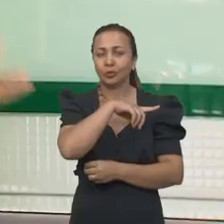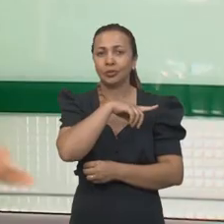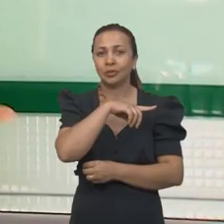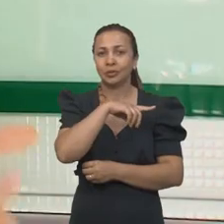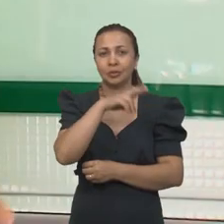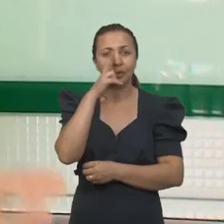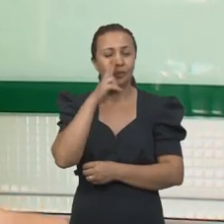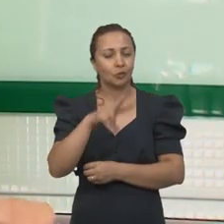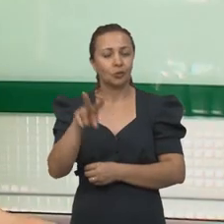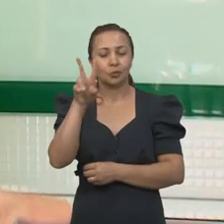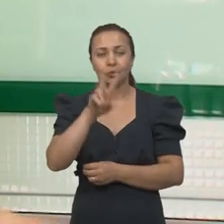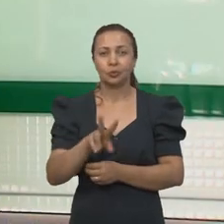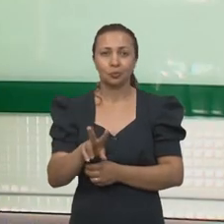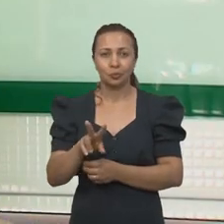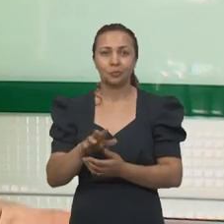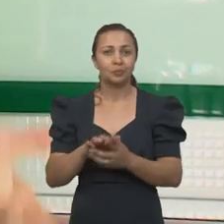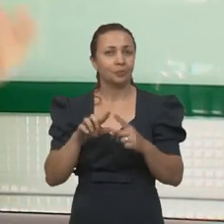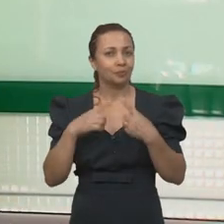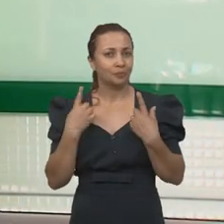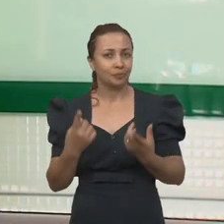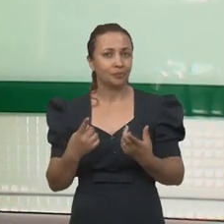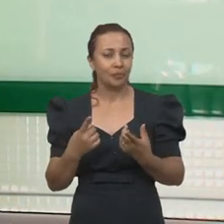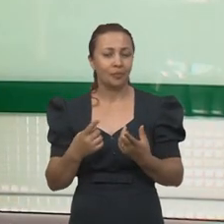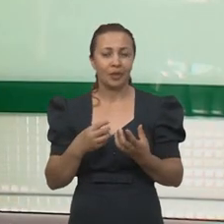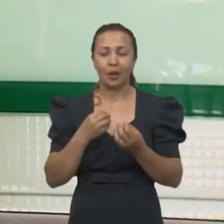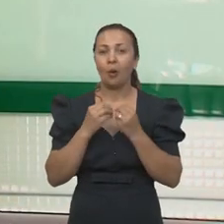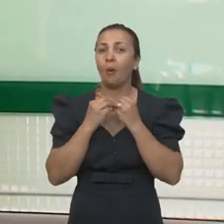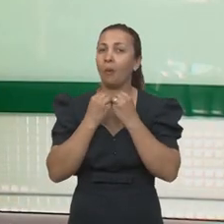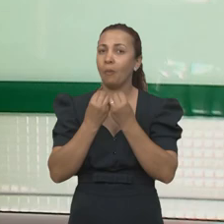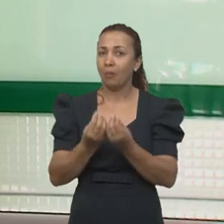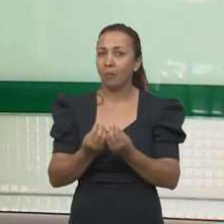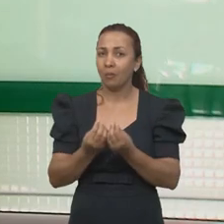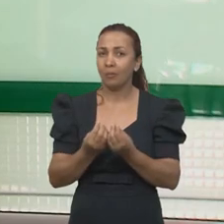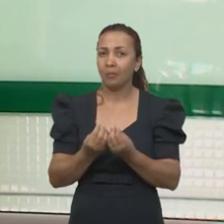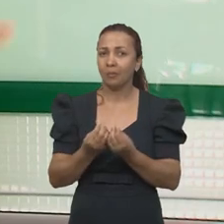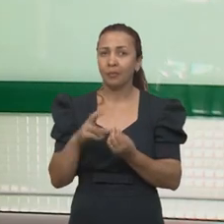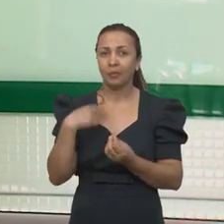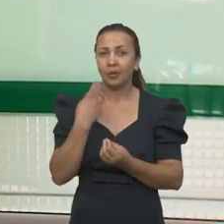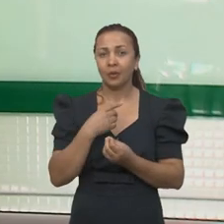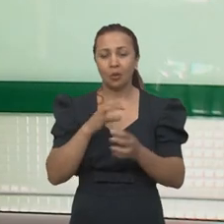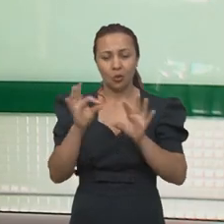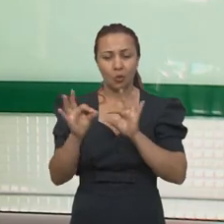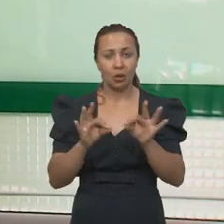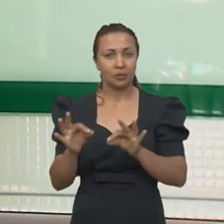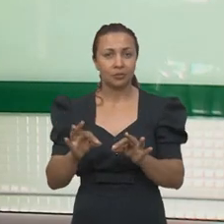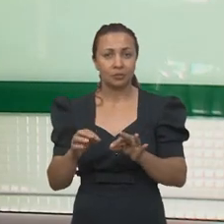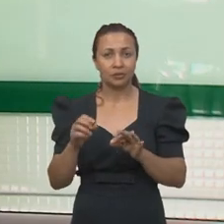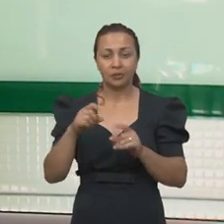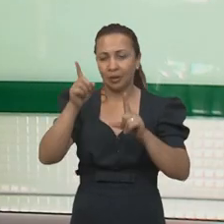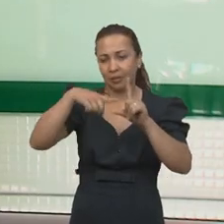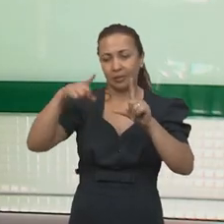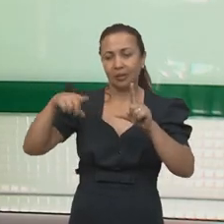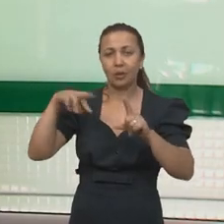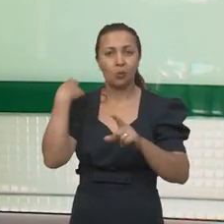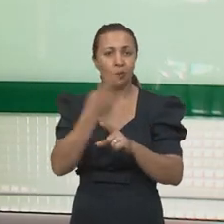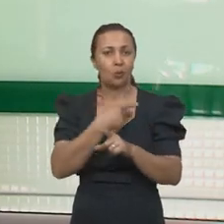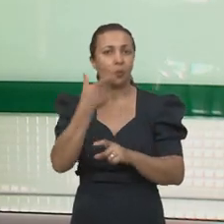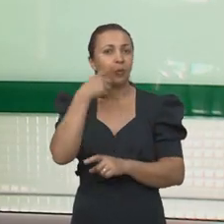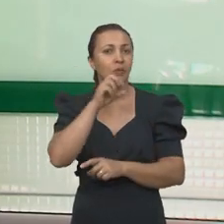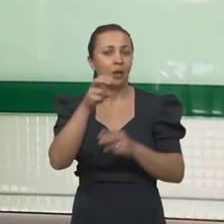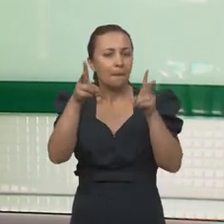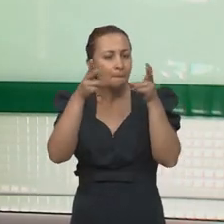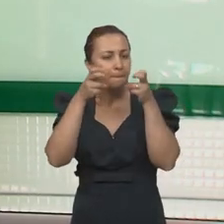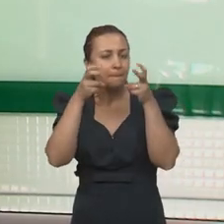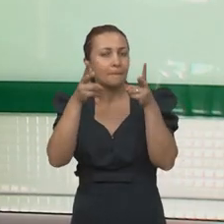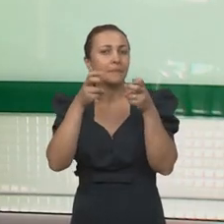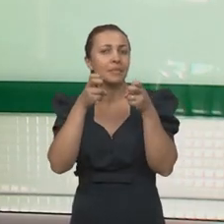difícil de visualizar. Mas, com a gente manipulando esses dados em diversos programas, a gente consegue